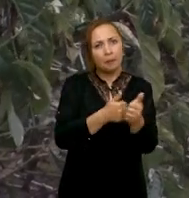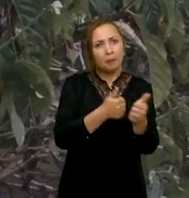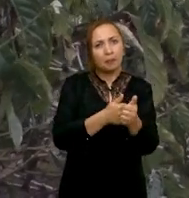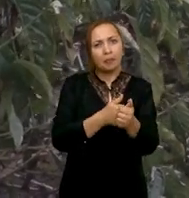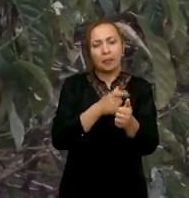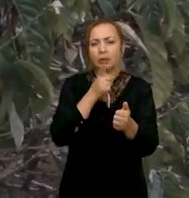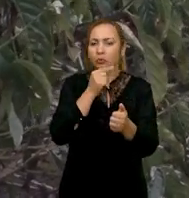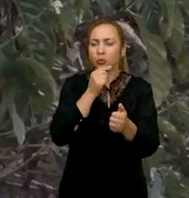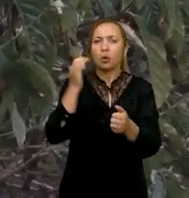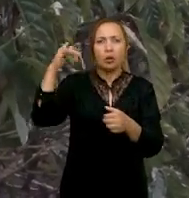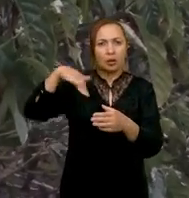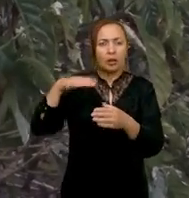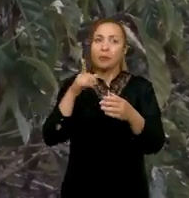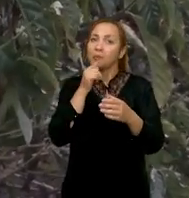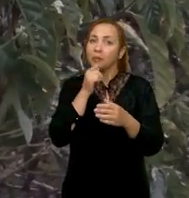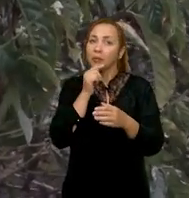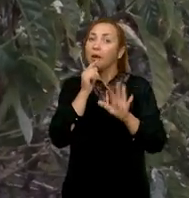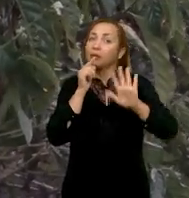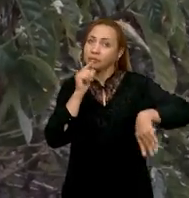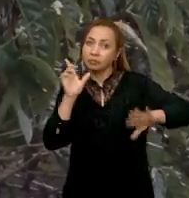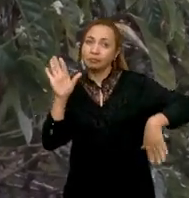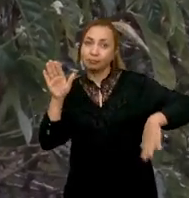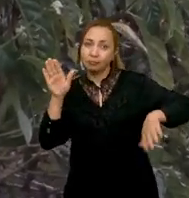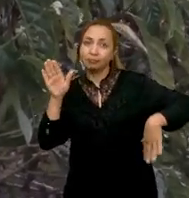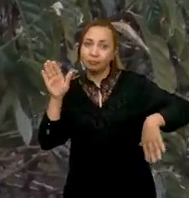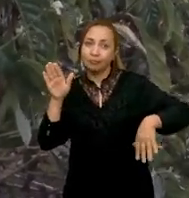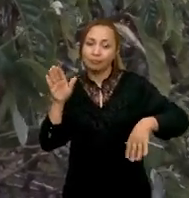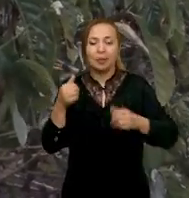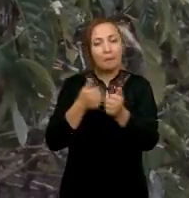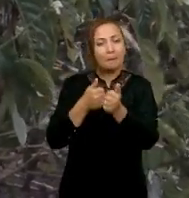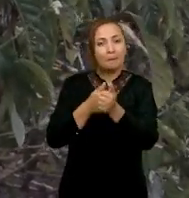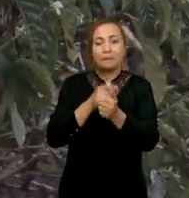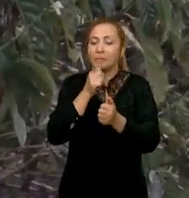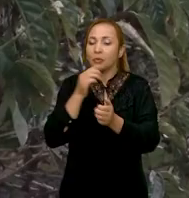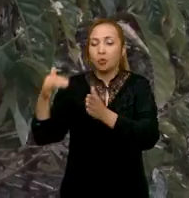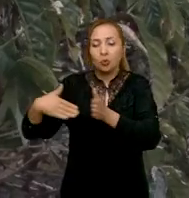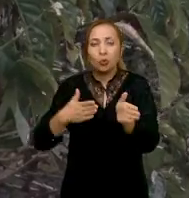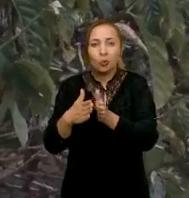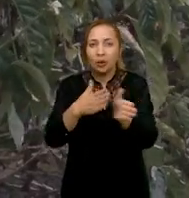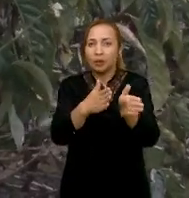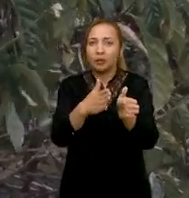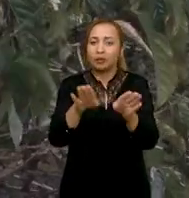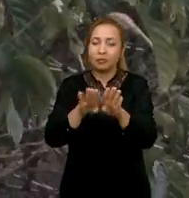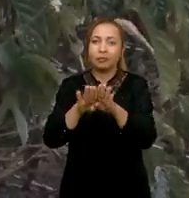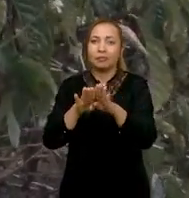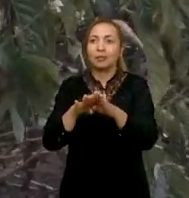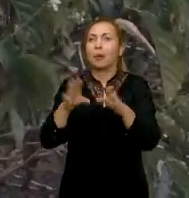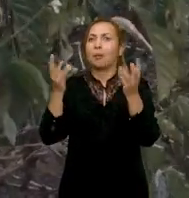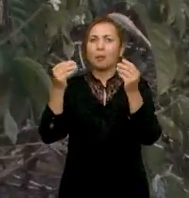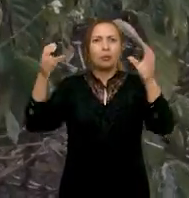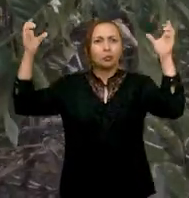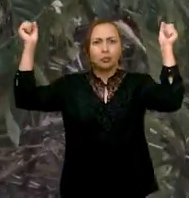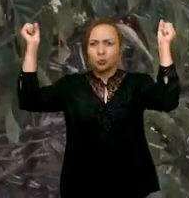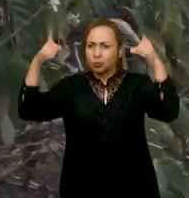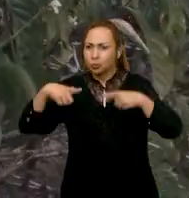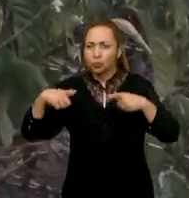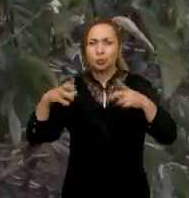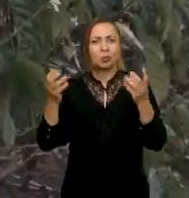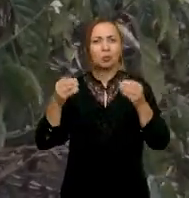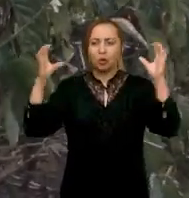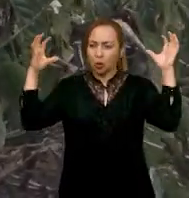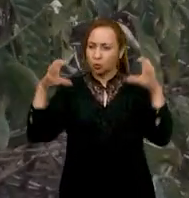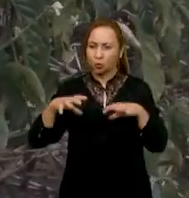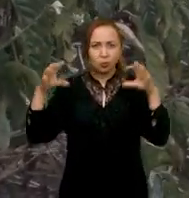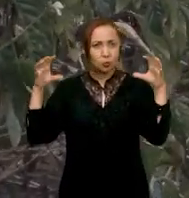Próximo ao mar, próximo aos rios, né? Com muito sol, temperaturas mais elevadas, né? E